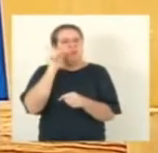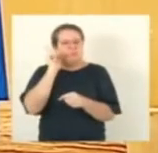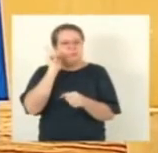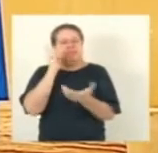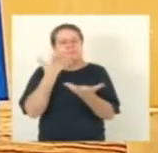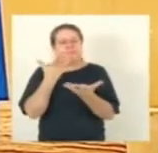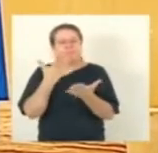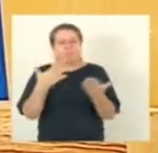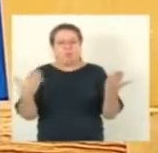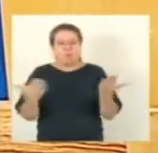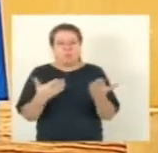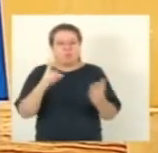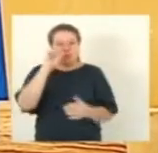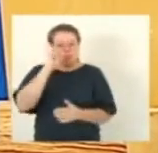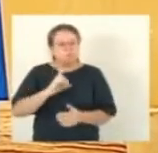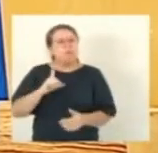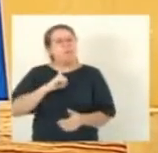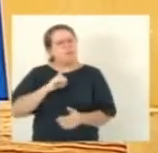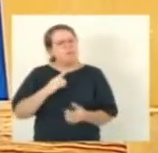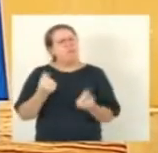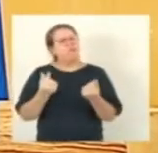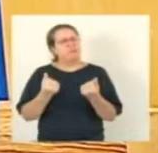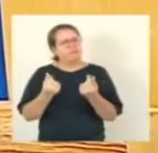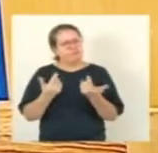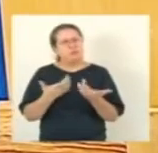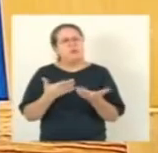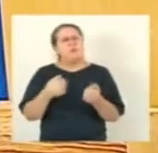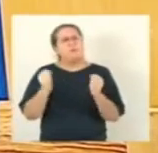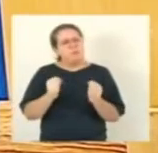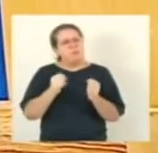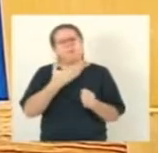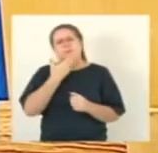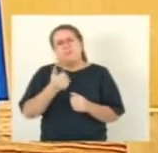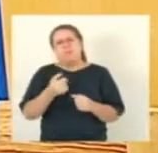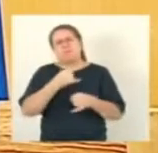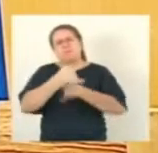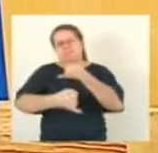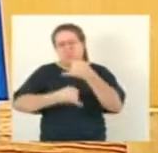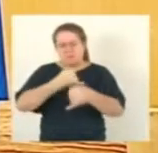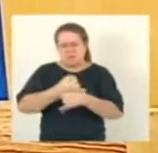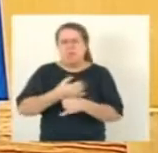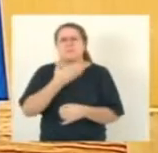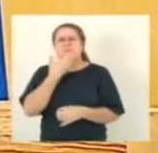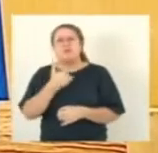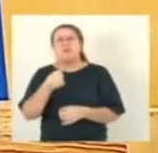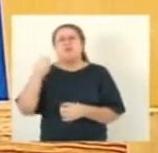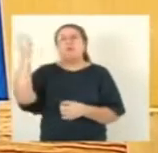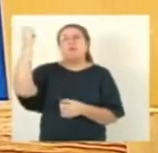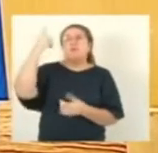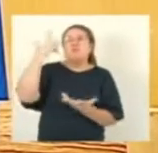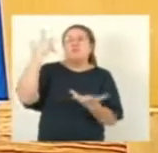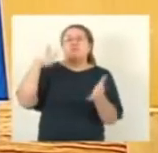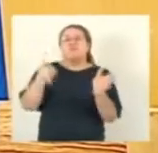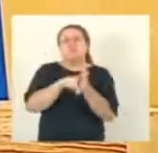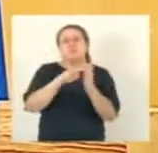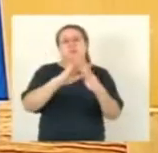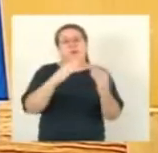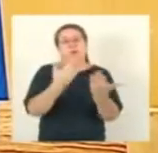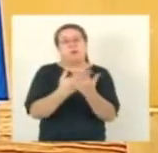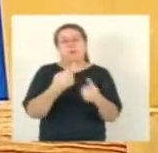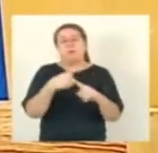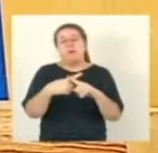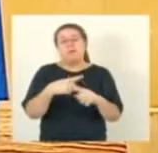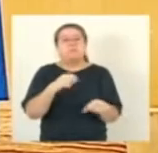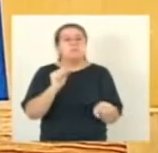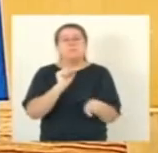têm verba e que poderiam, por exemplo, melhorar a internet, melhorar a rede elétrica, eles não podem mexer, eles estão proibidos de mexer em